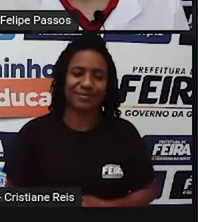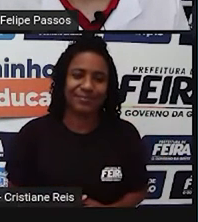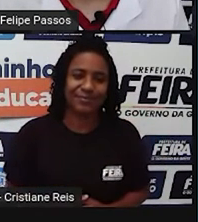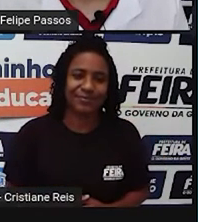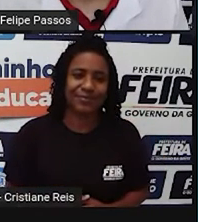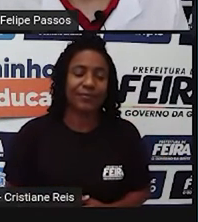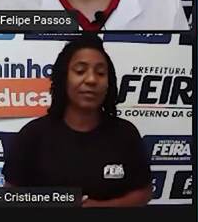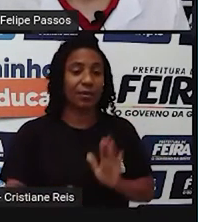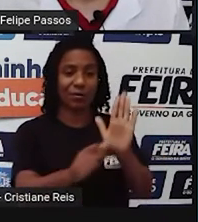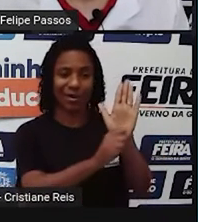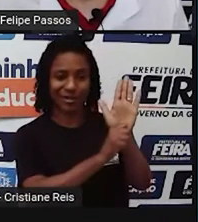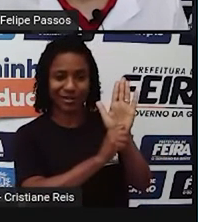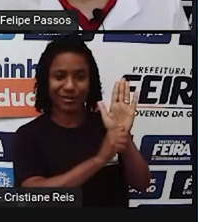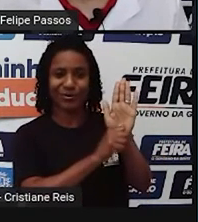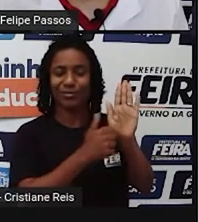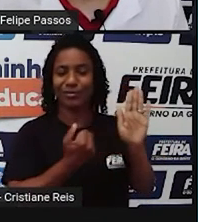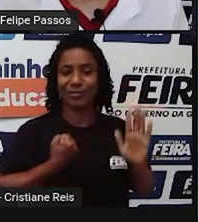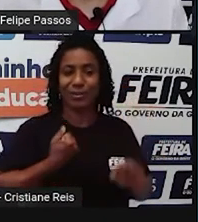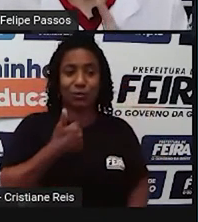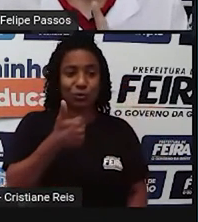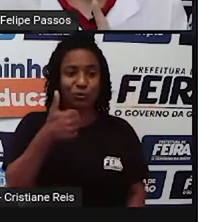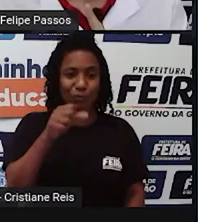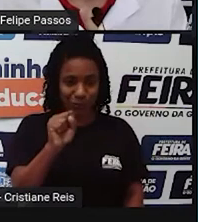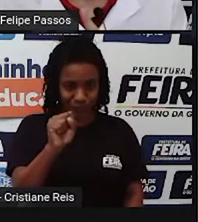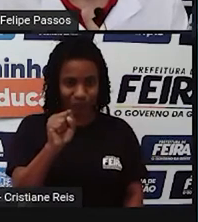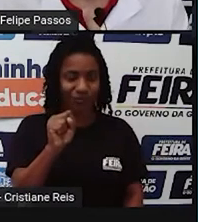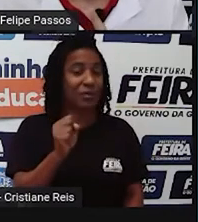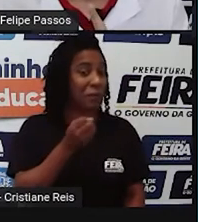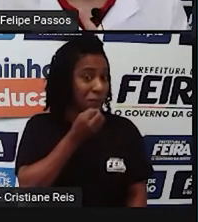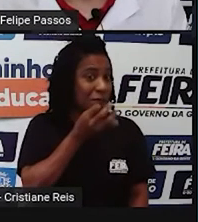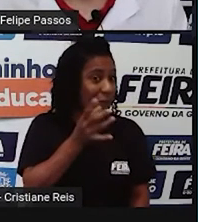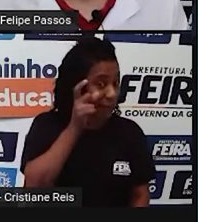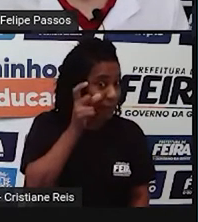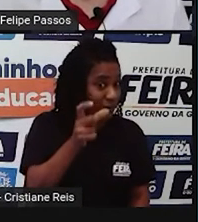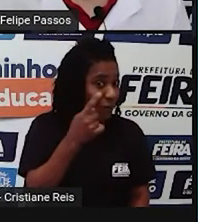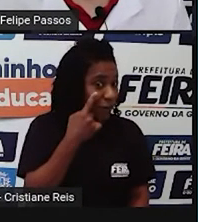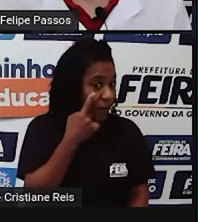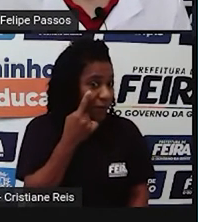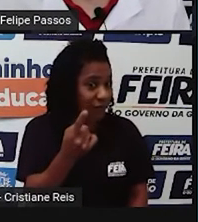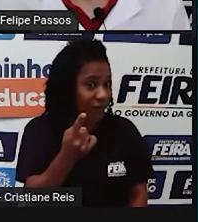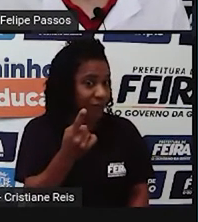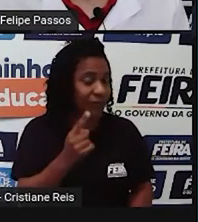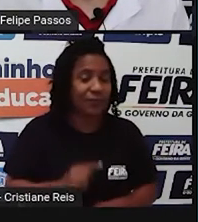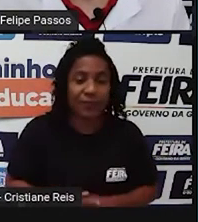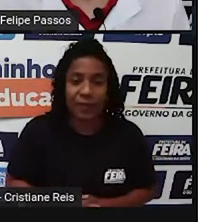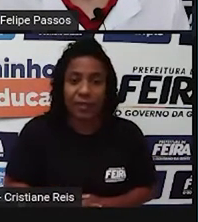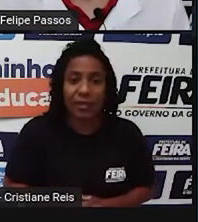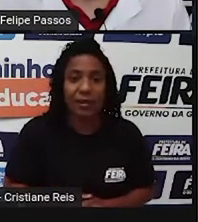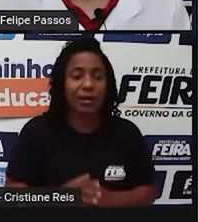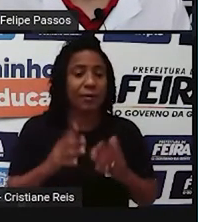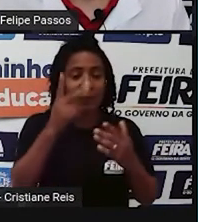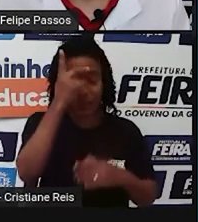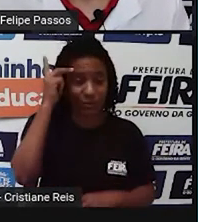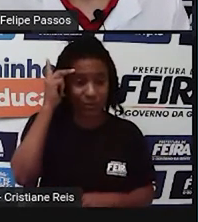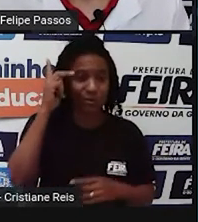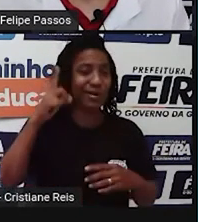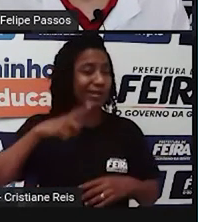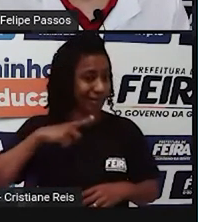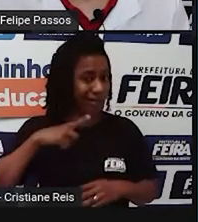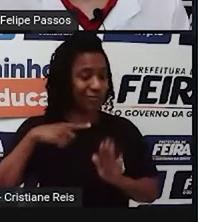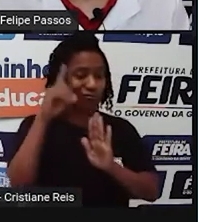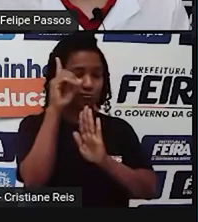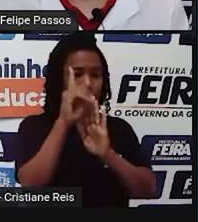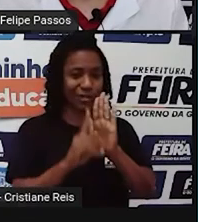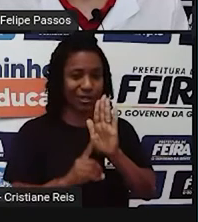Artigo 18. Toda pessoa, ó, isso é interessante, hein? Presta atenção. Toda pessoa tem direito à liberdade de pensamento,